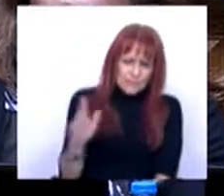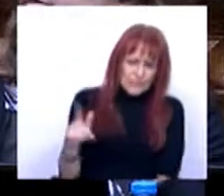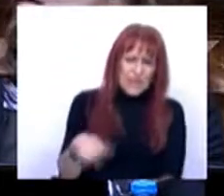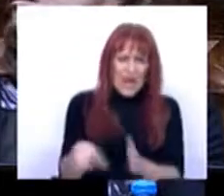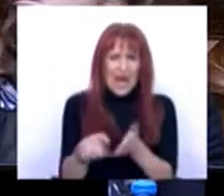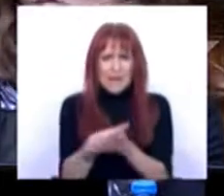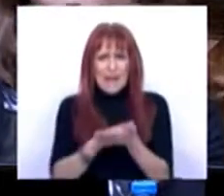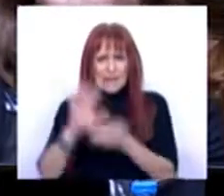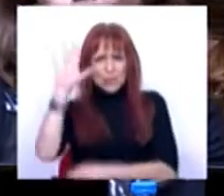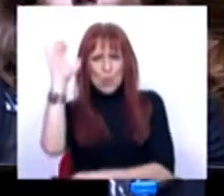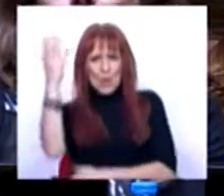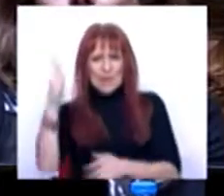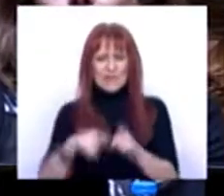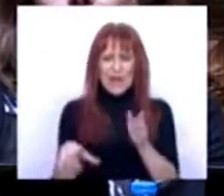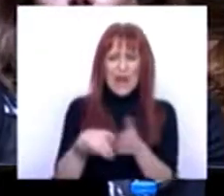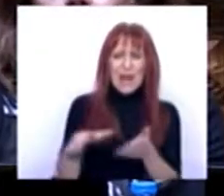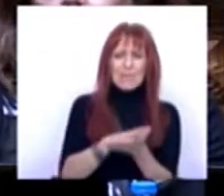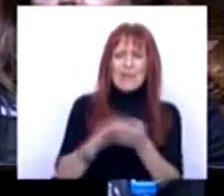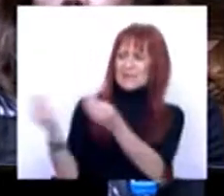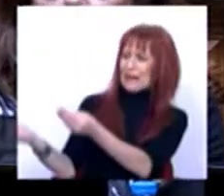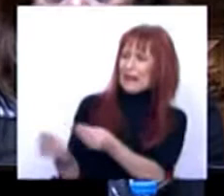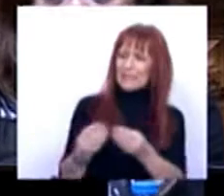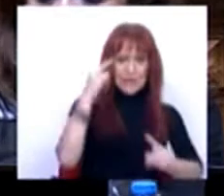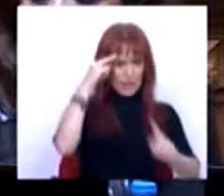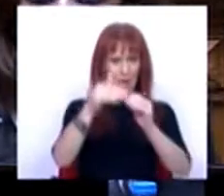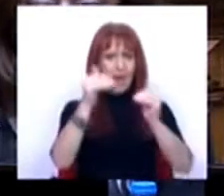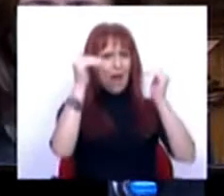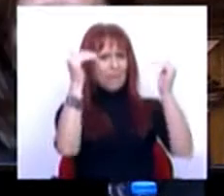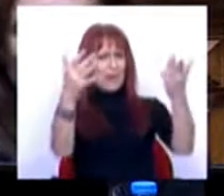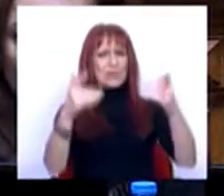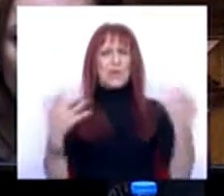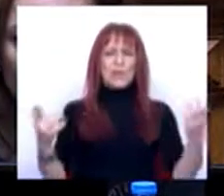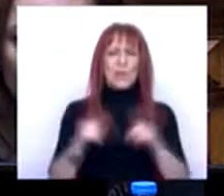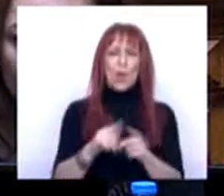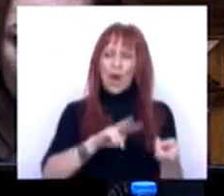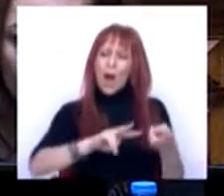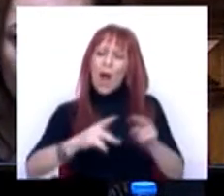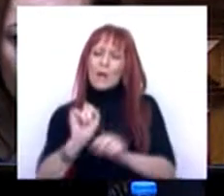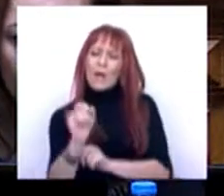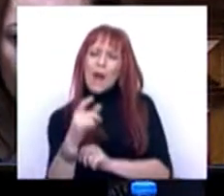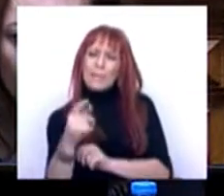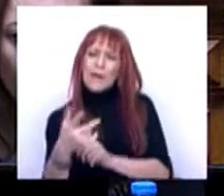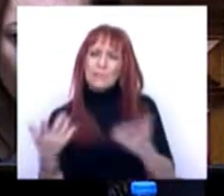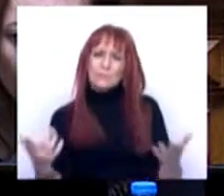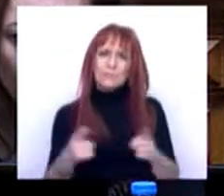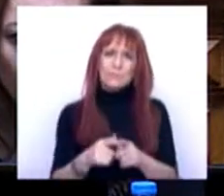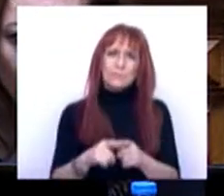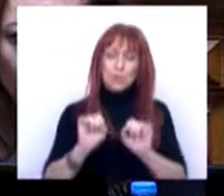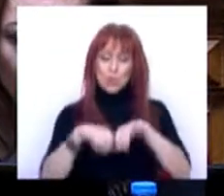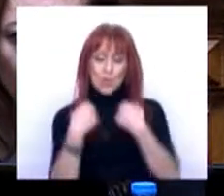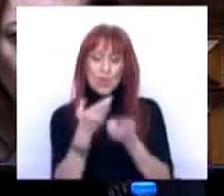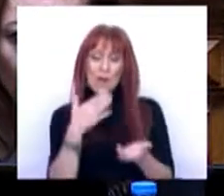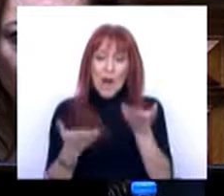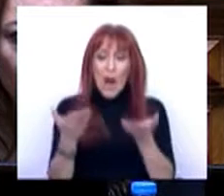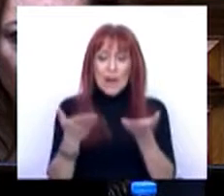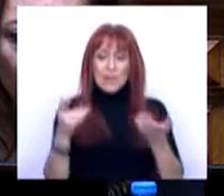da Lei de Bases do Clima, uma lei de bases que traz ambição para uma transição rápida e socialmente